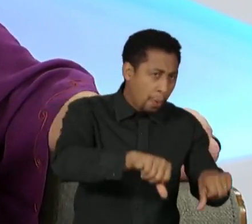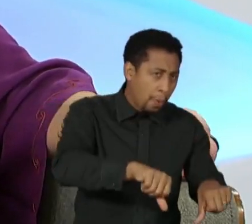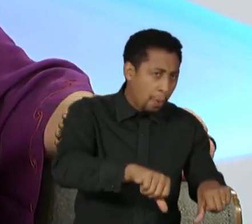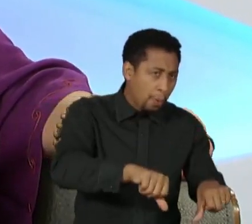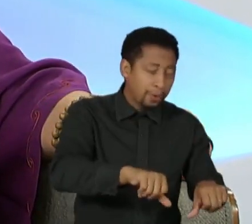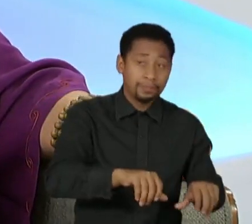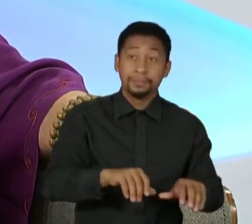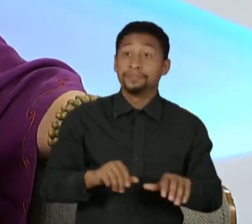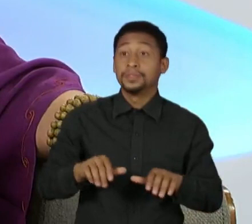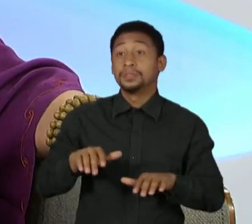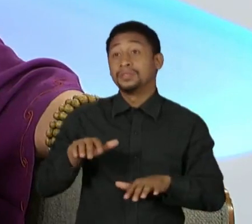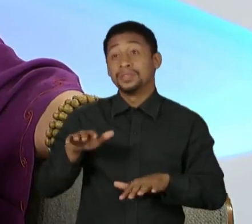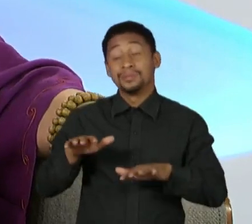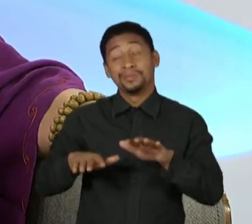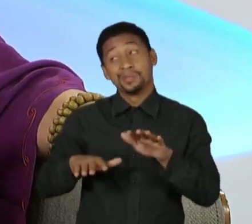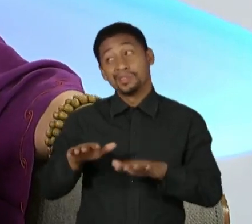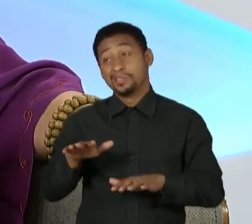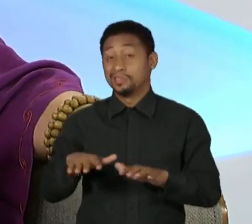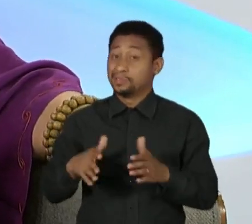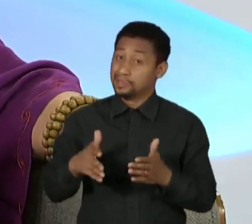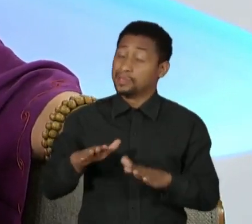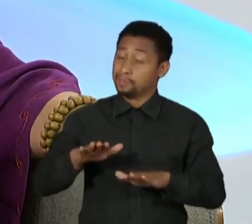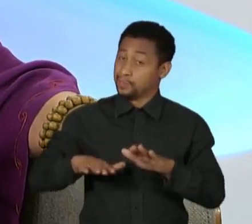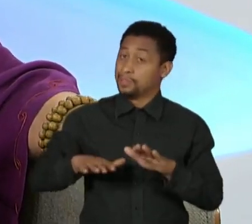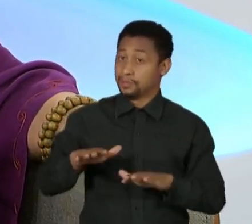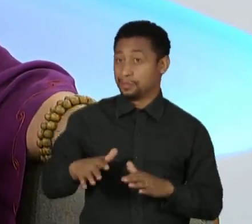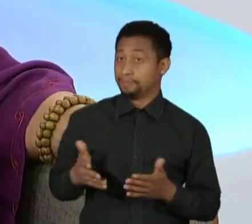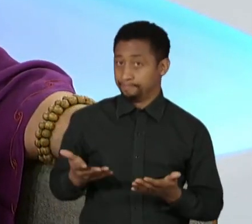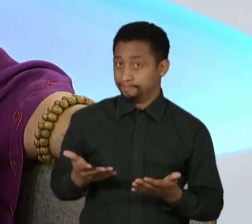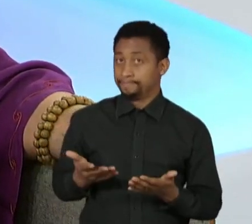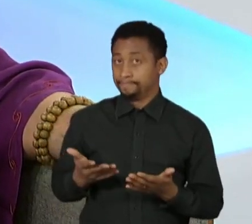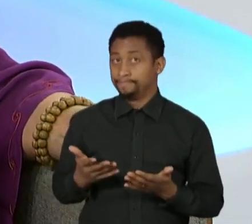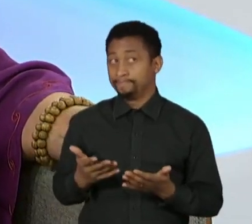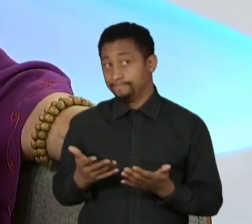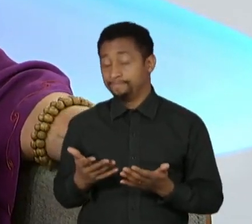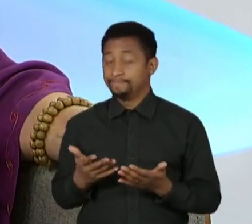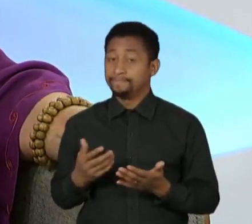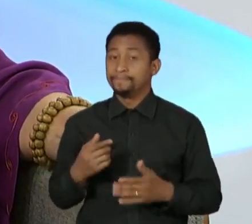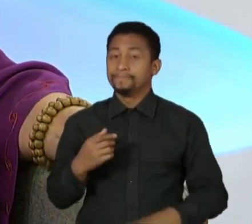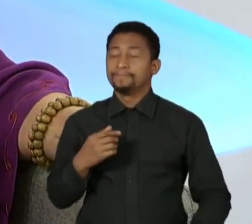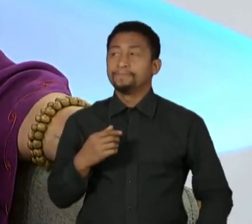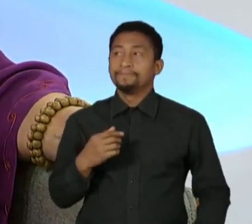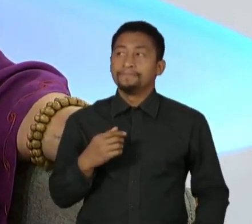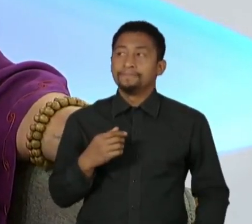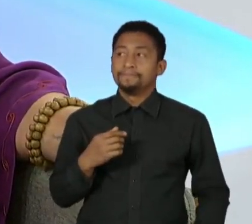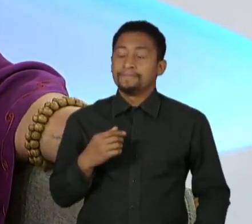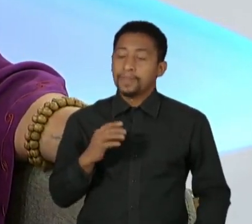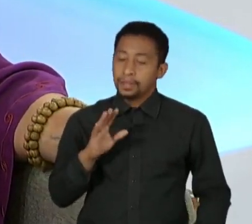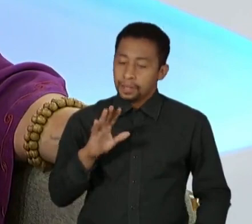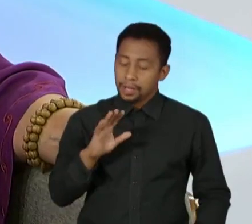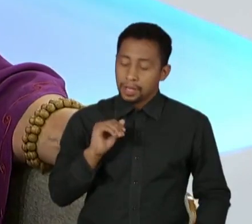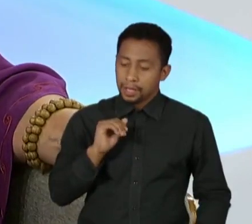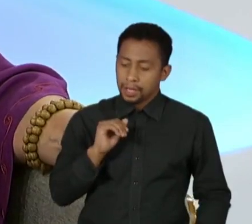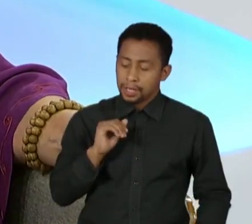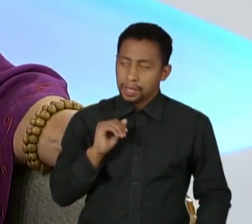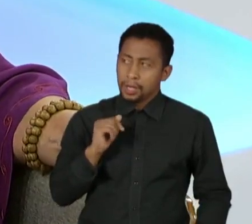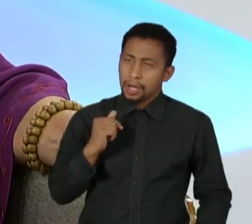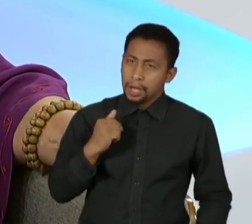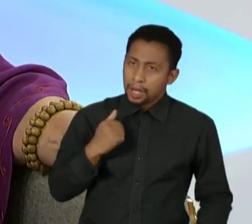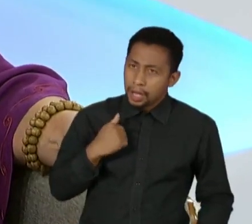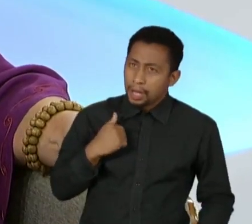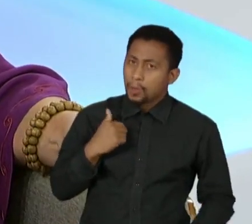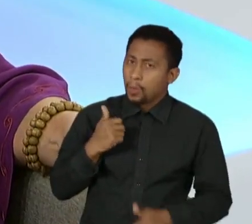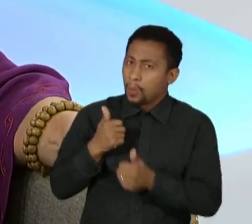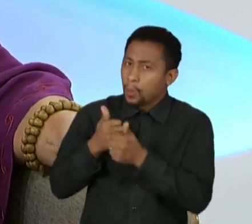Depende, depende. Eu acho que nos casos em que eu vi, que eu